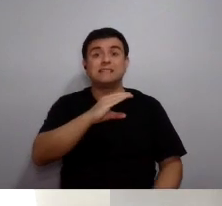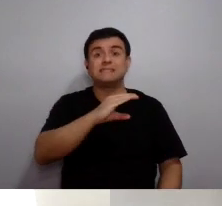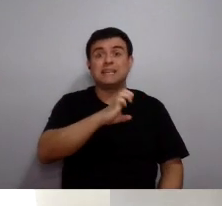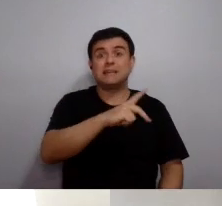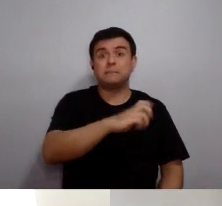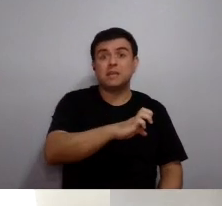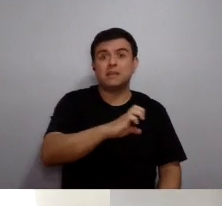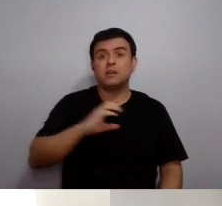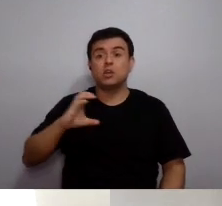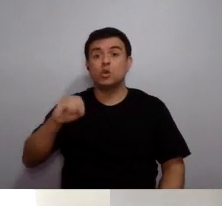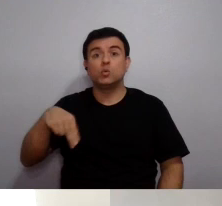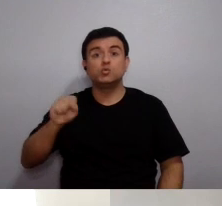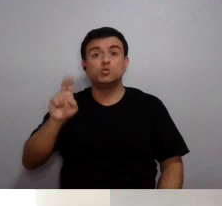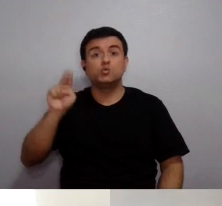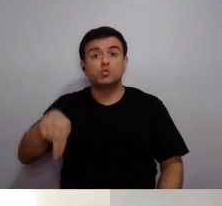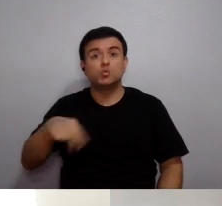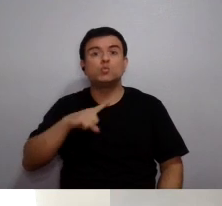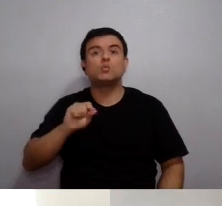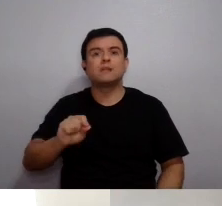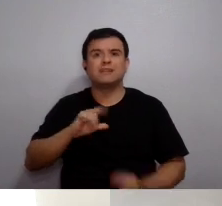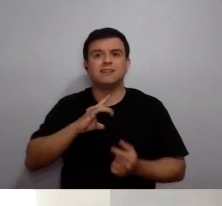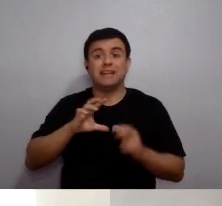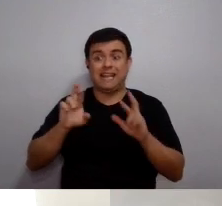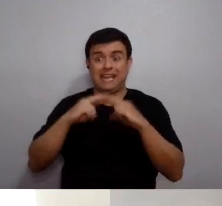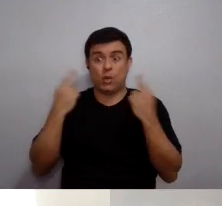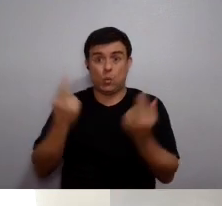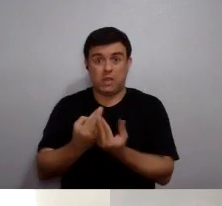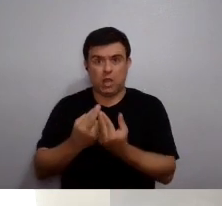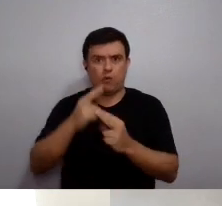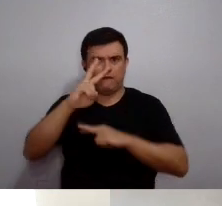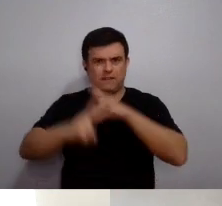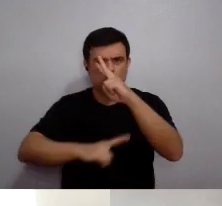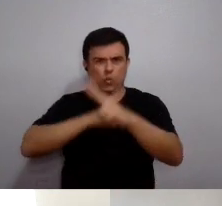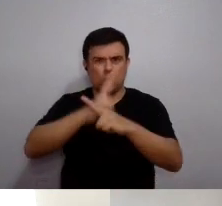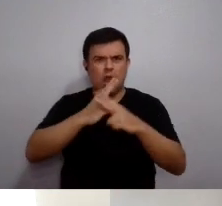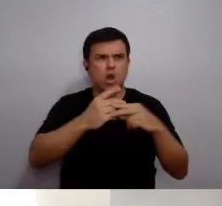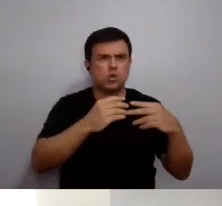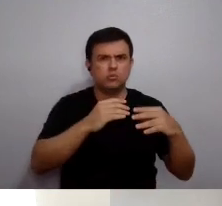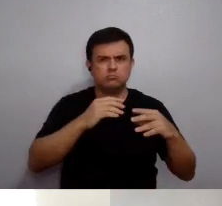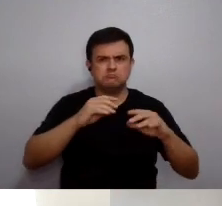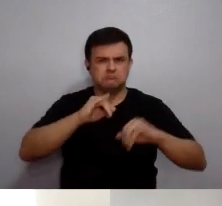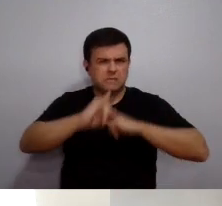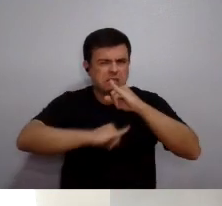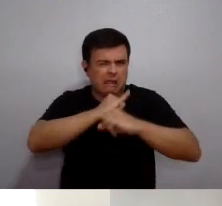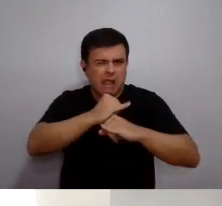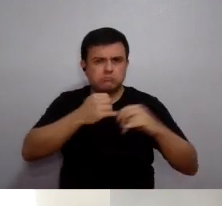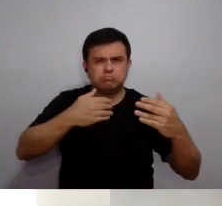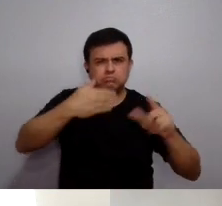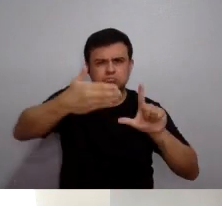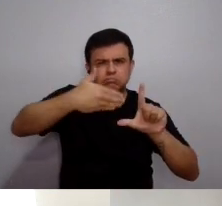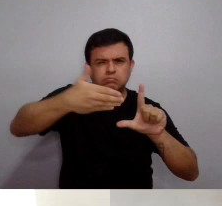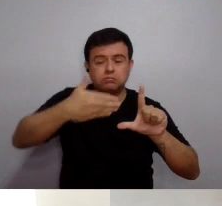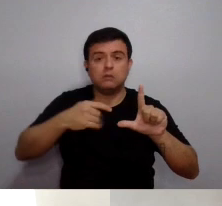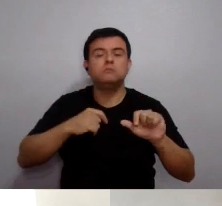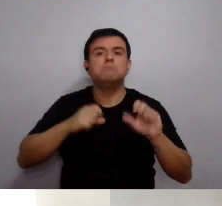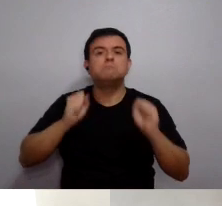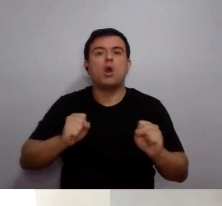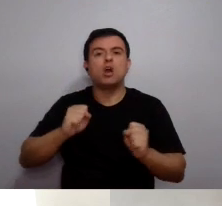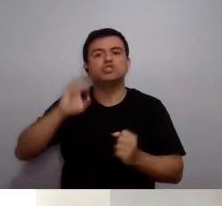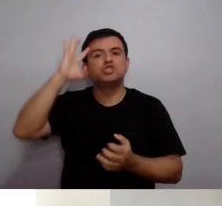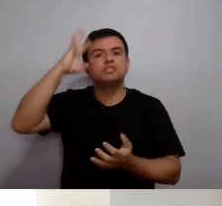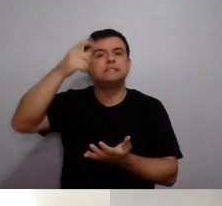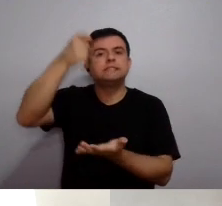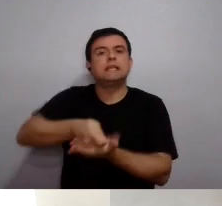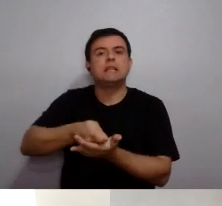do CEP, do Consum, de legitimar para as reuniões virtuais a possibilidade de deliberação. deliberação